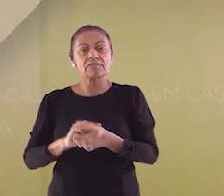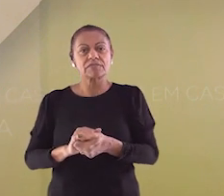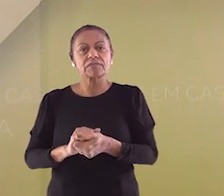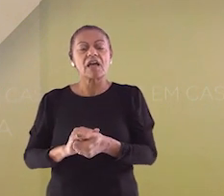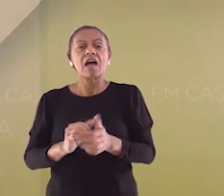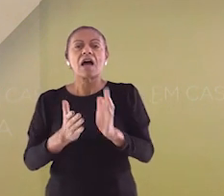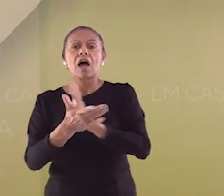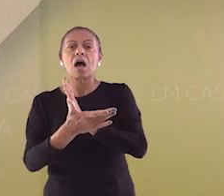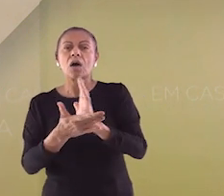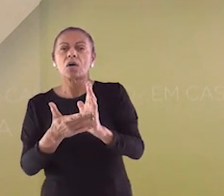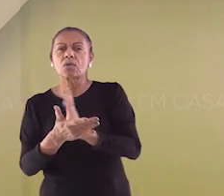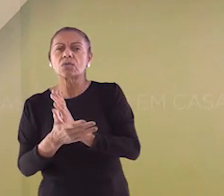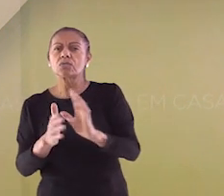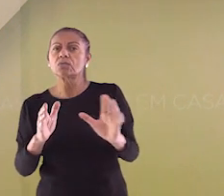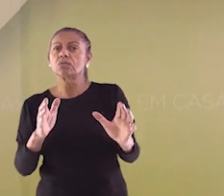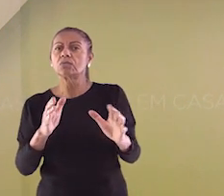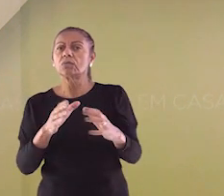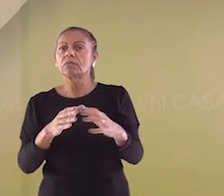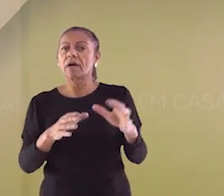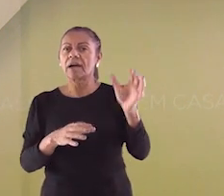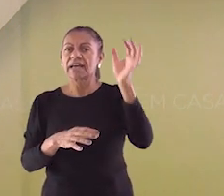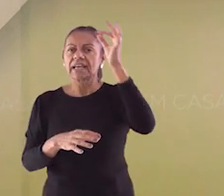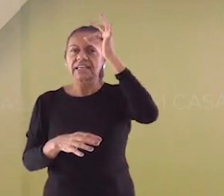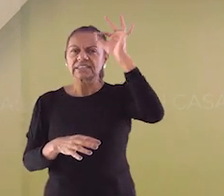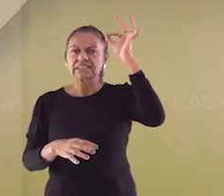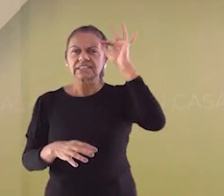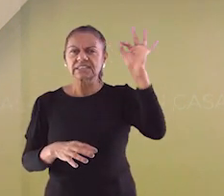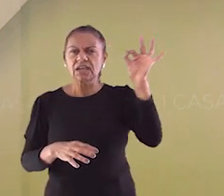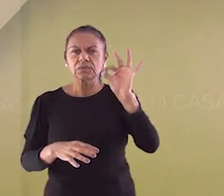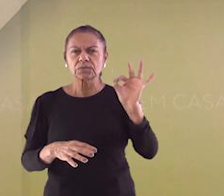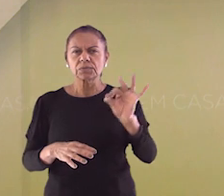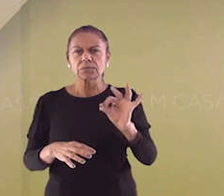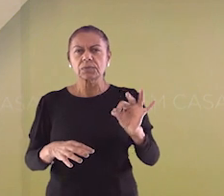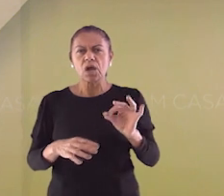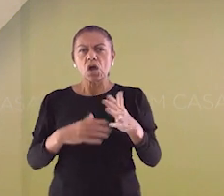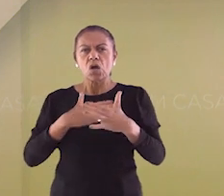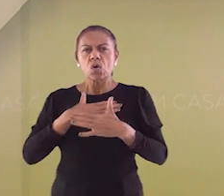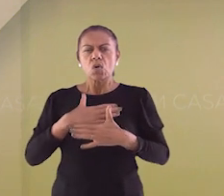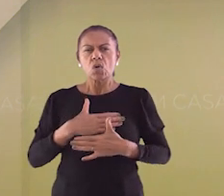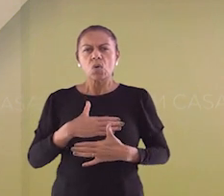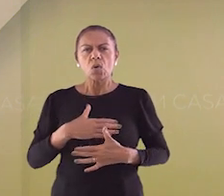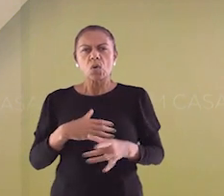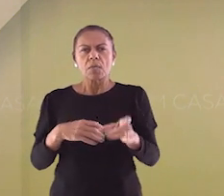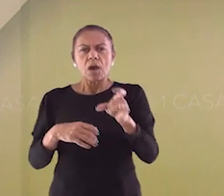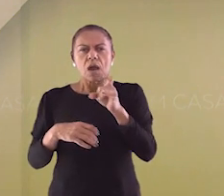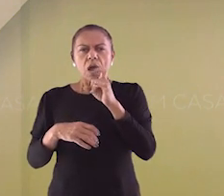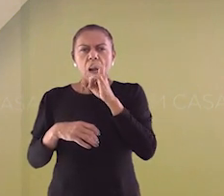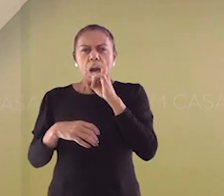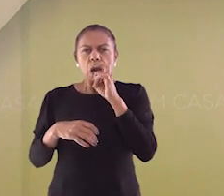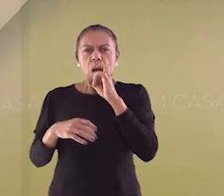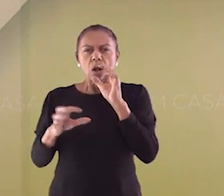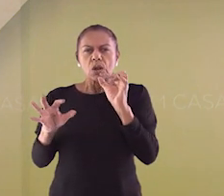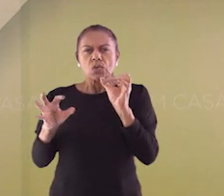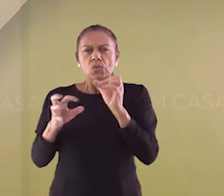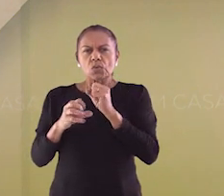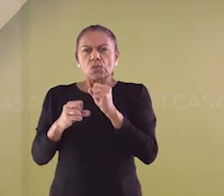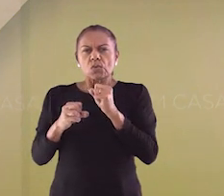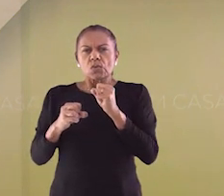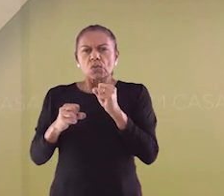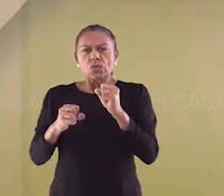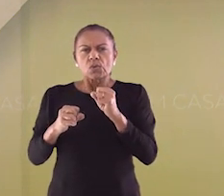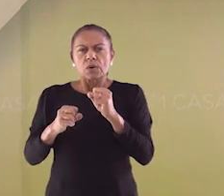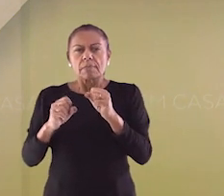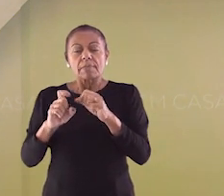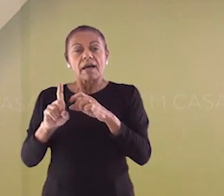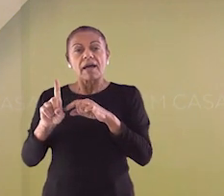morcegos. Alguns insetos, eles tendem a congelar parte do seu corpo para poder